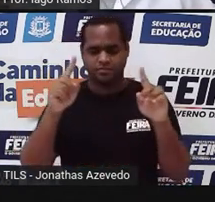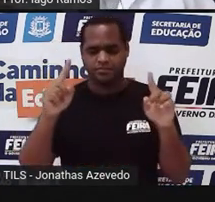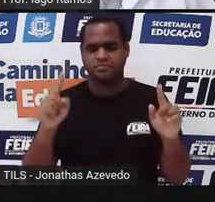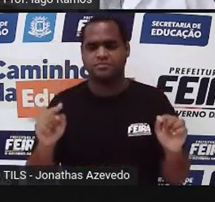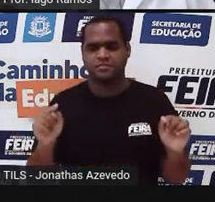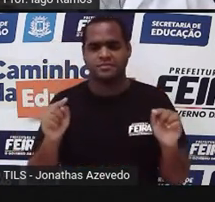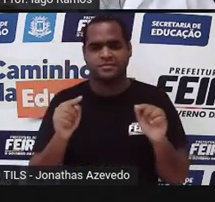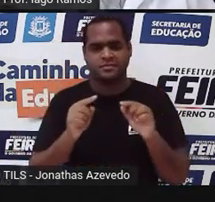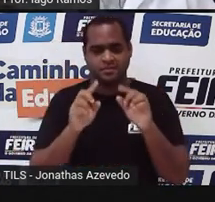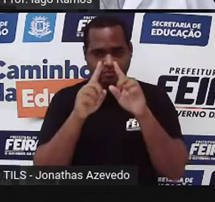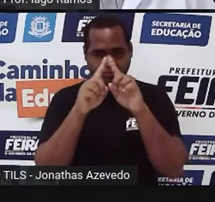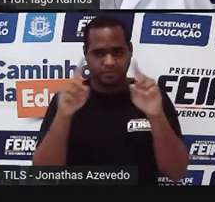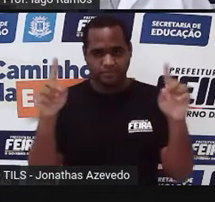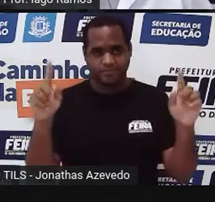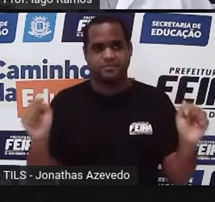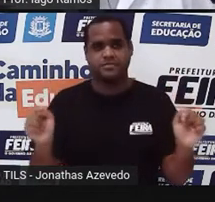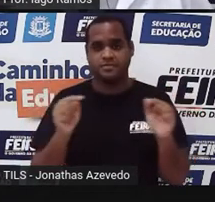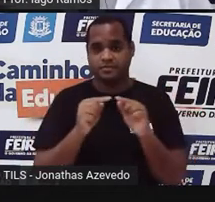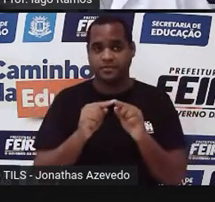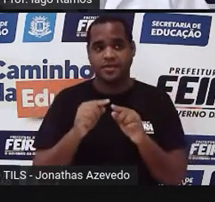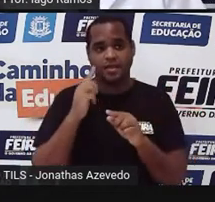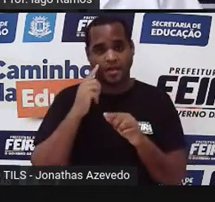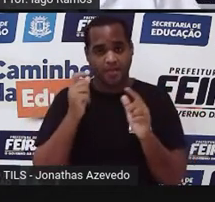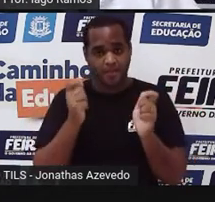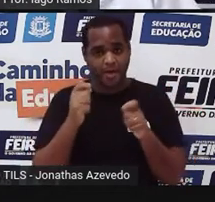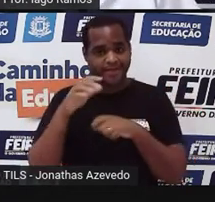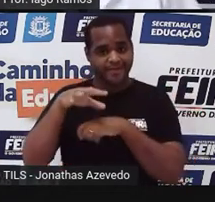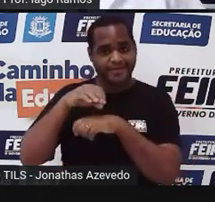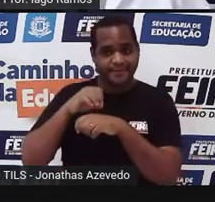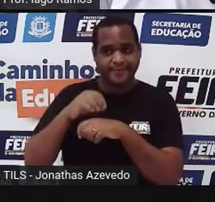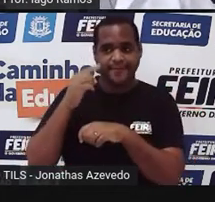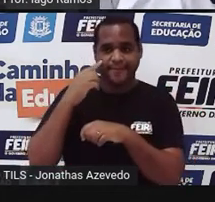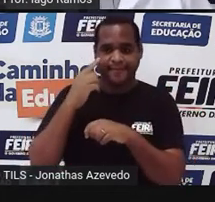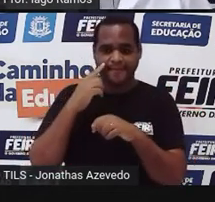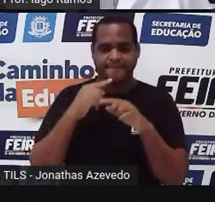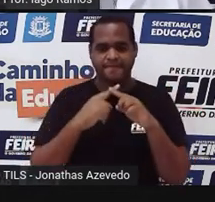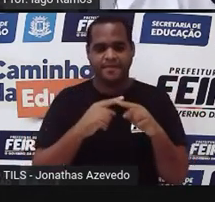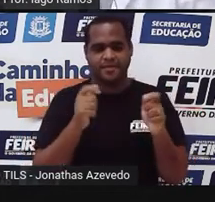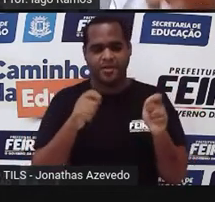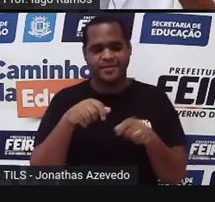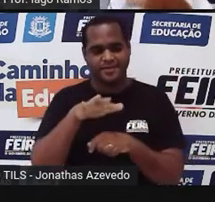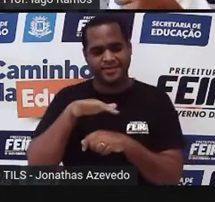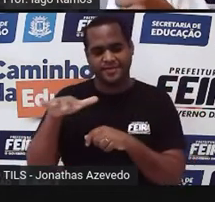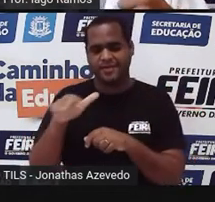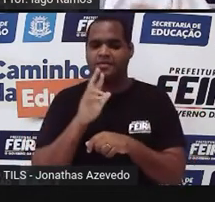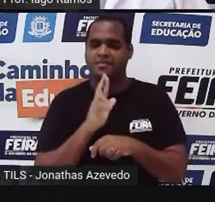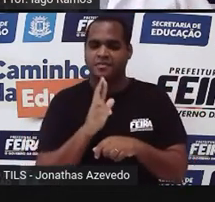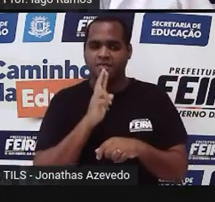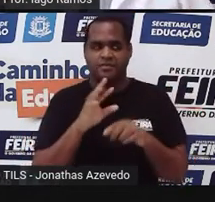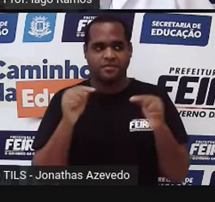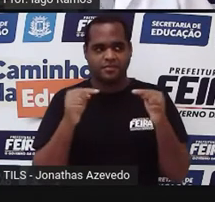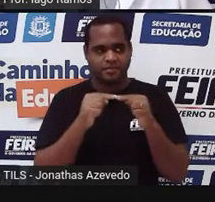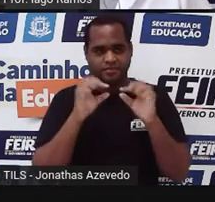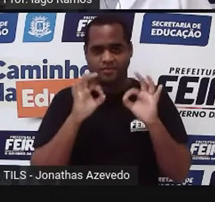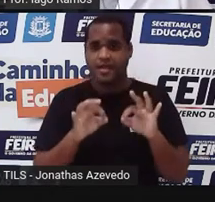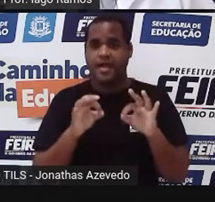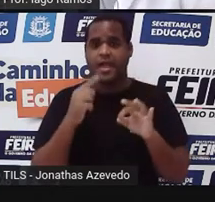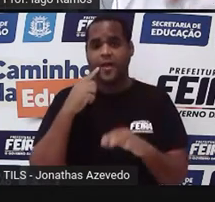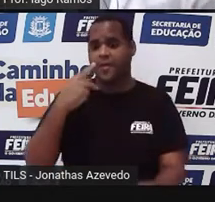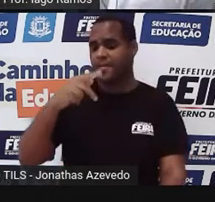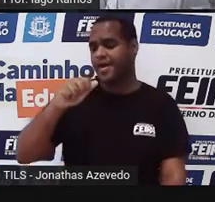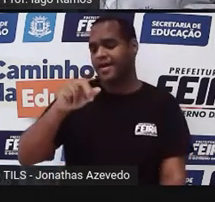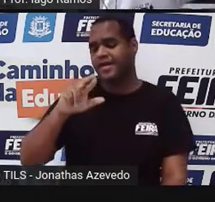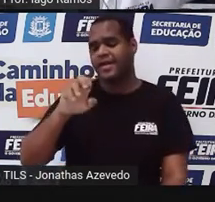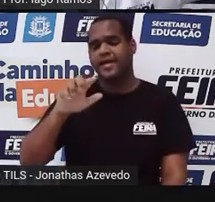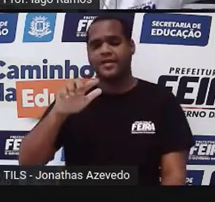porque se o retângulo eu pego o comprimento e multiplico pela altura, o resultado disso é a área. E tá certo, eu coloquei ali paralelogramo,